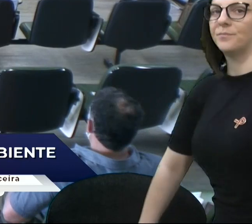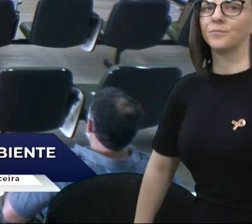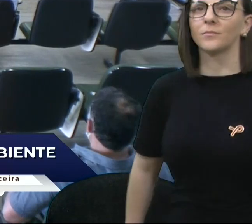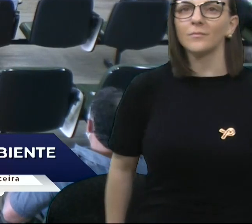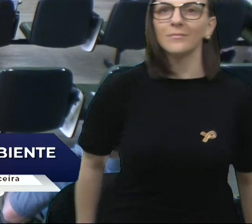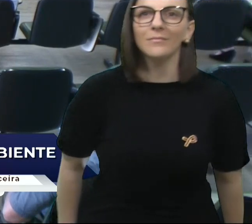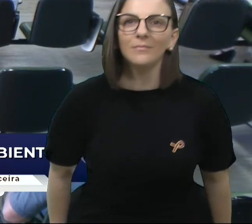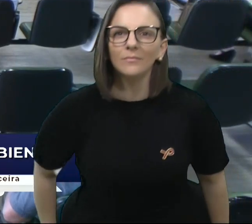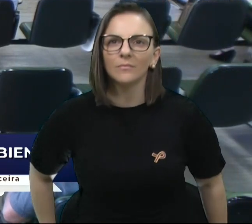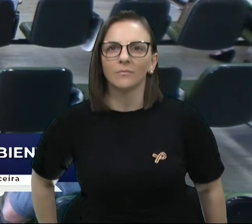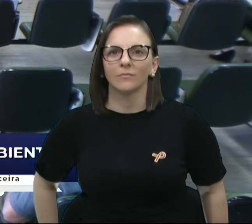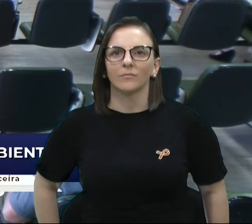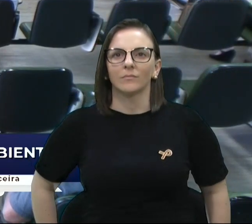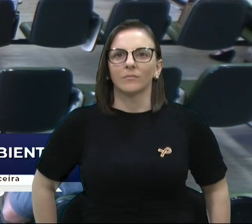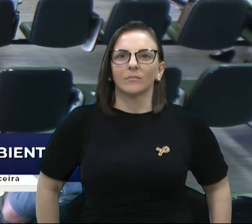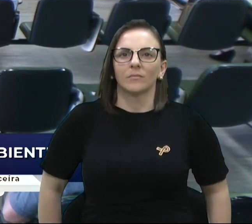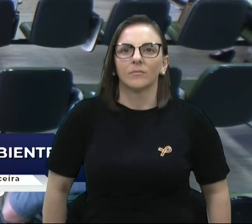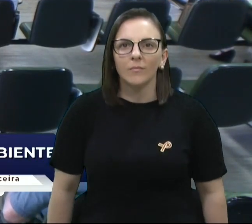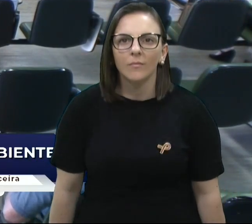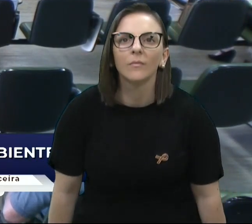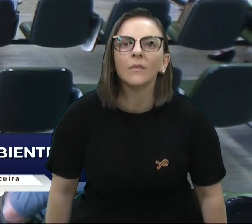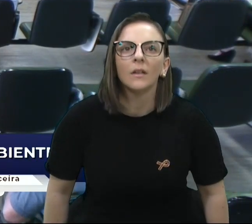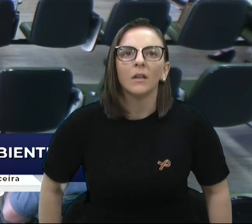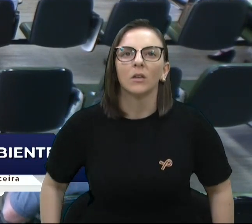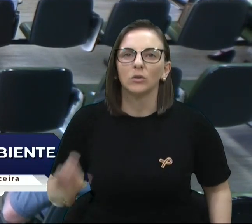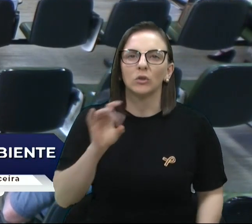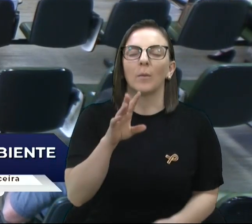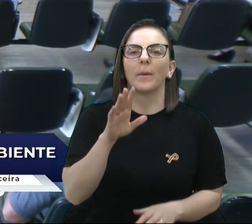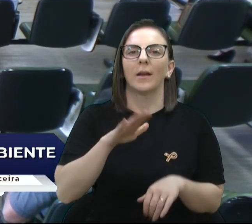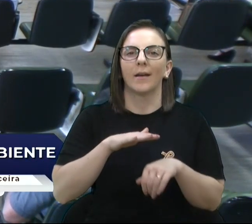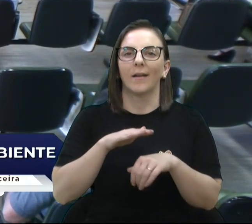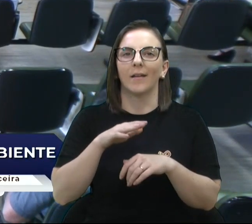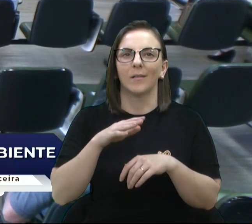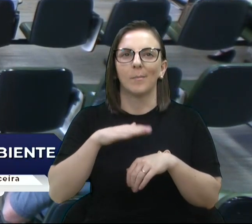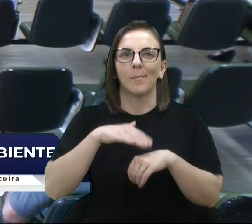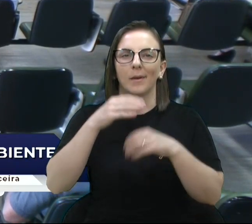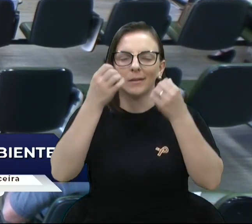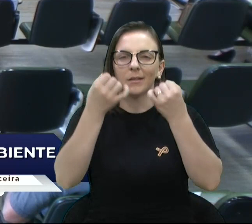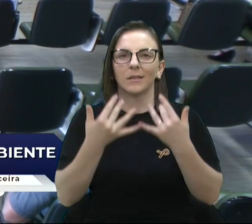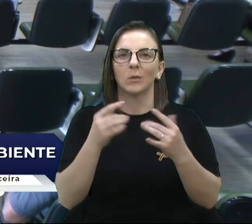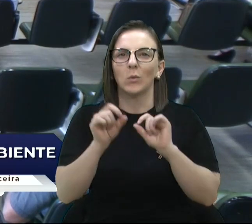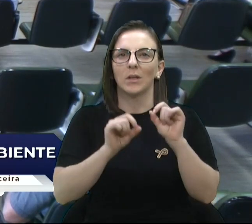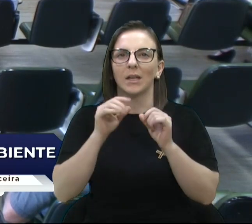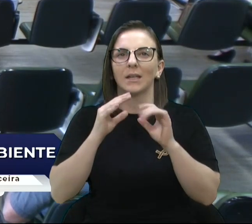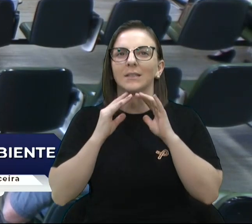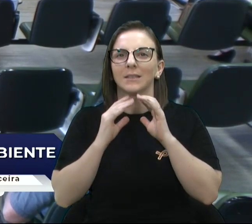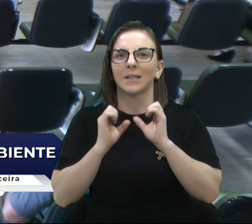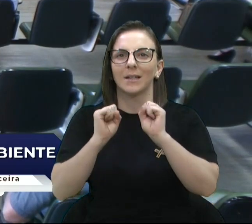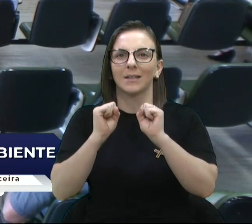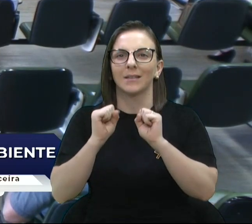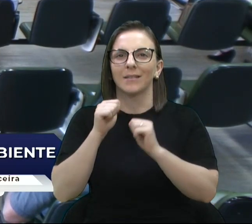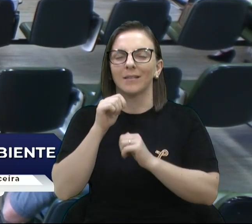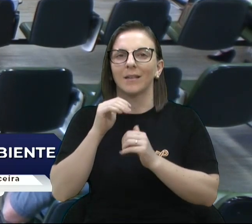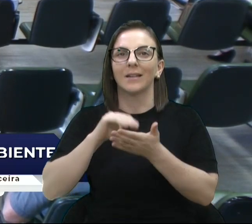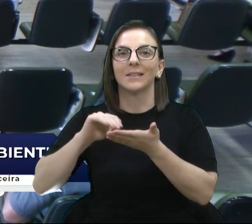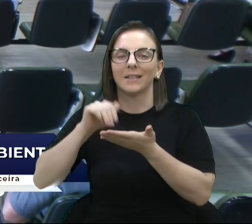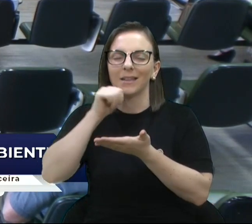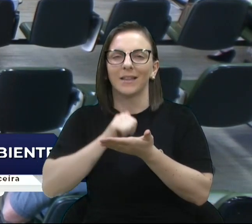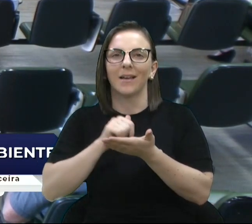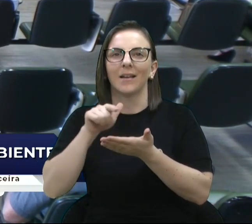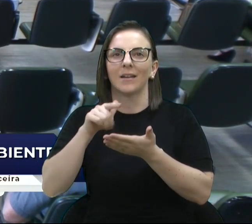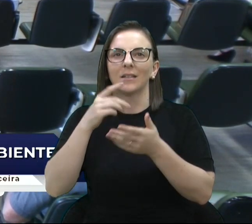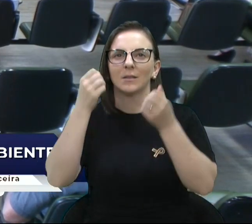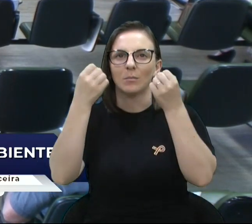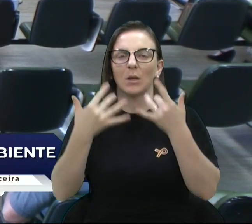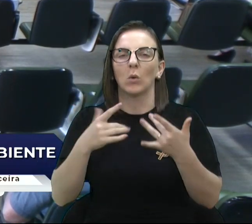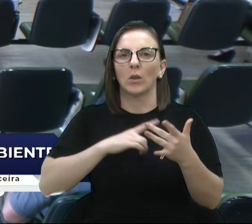Só reforçar um pouquinho o que a secretária Daniele falou. A gente tem a portaria do Estado que está dando